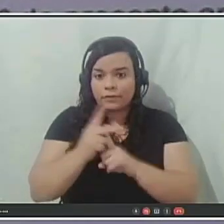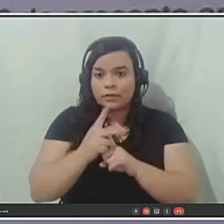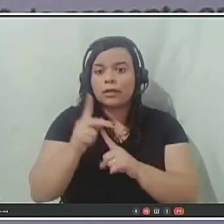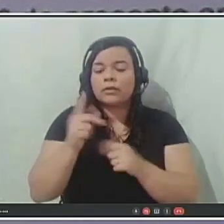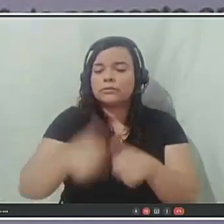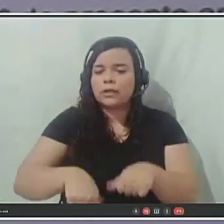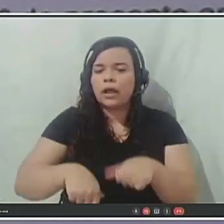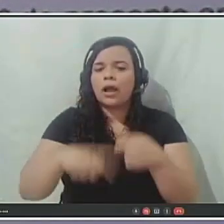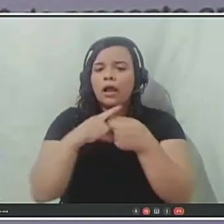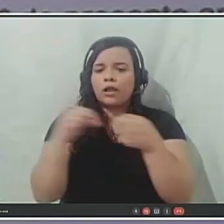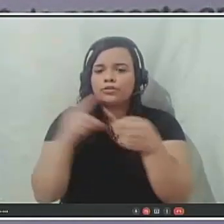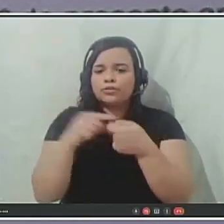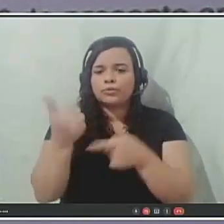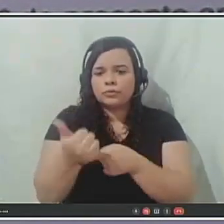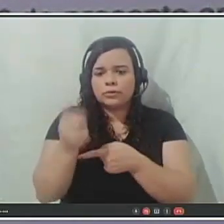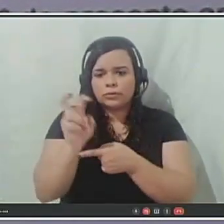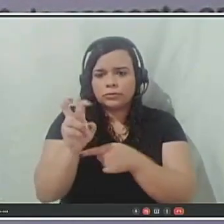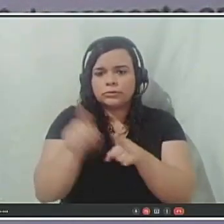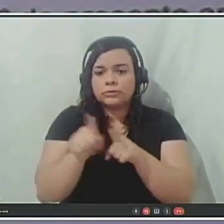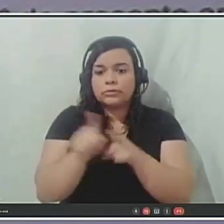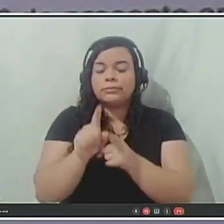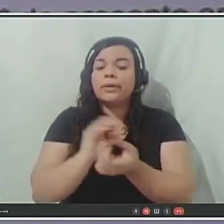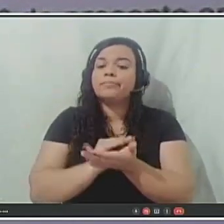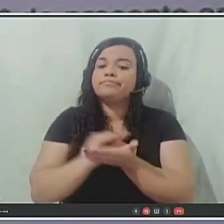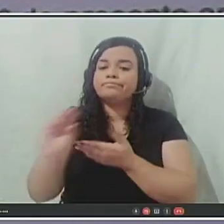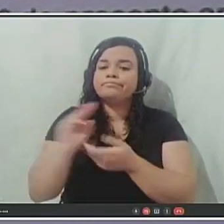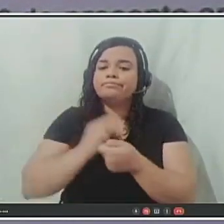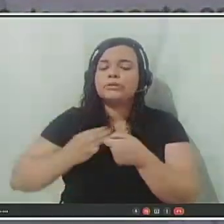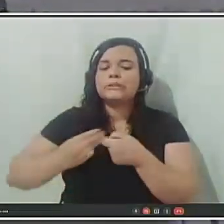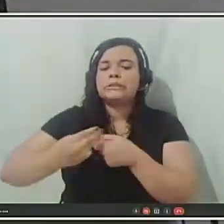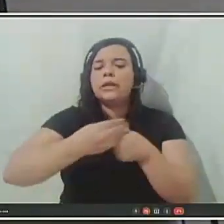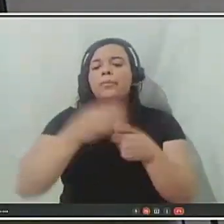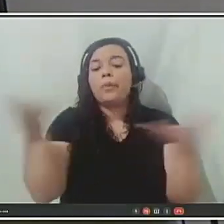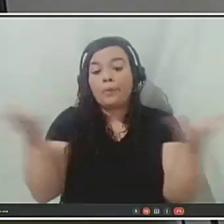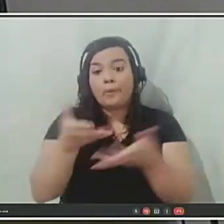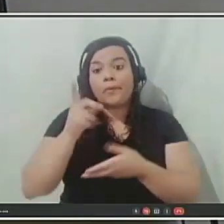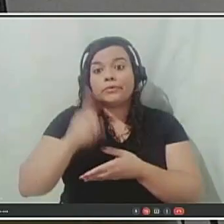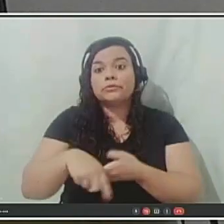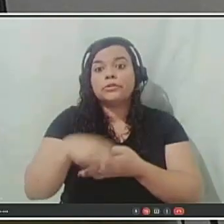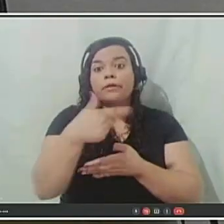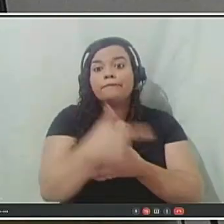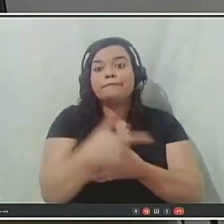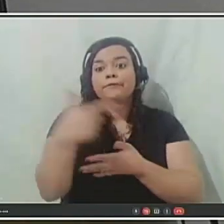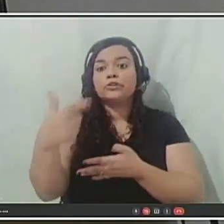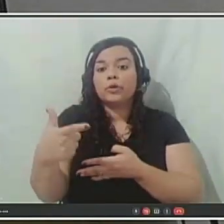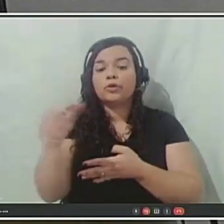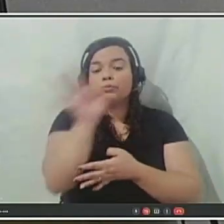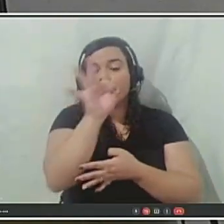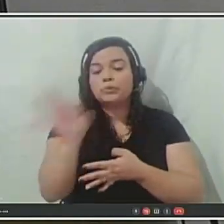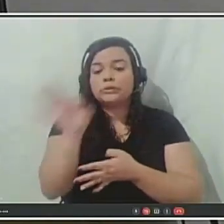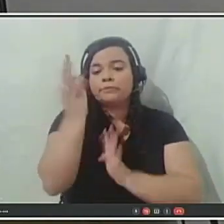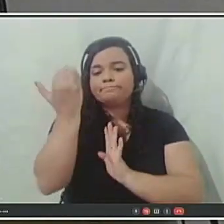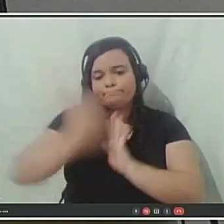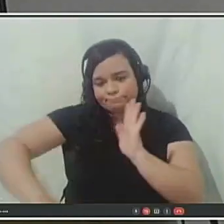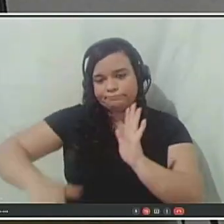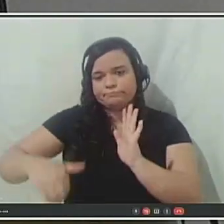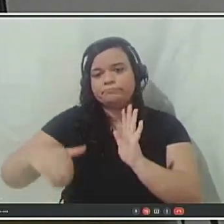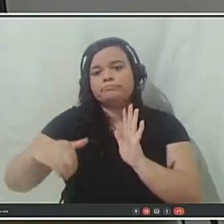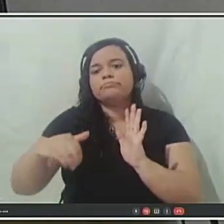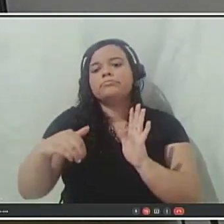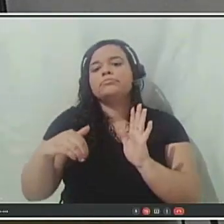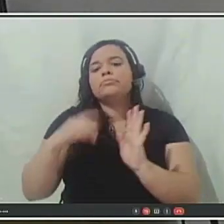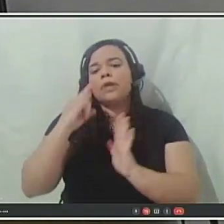município sobre a folha de pagamento hoje é de 22%. Então, hipoteticamente a folha